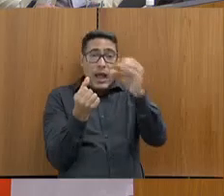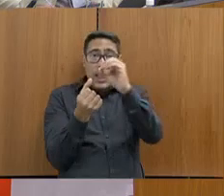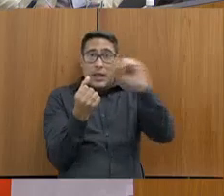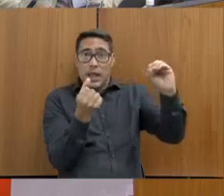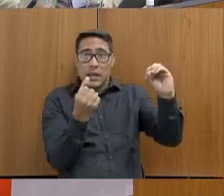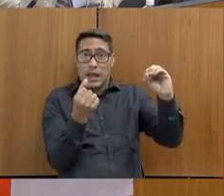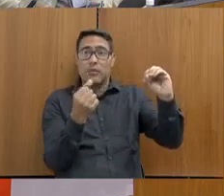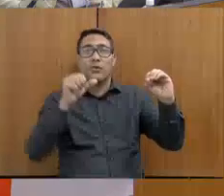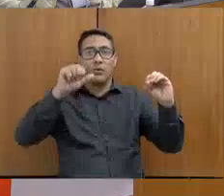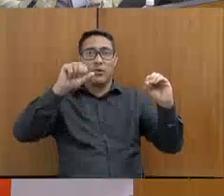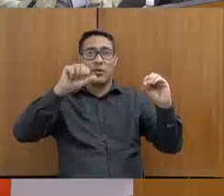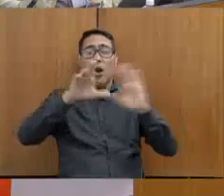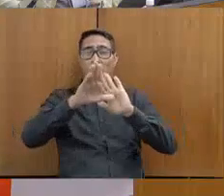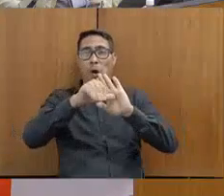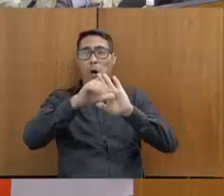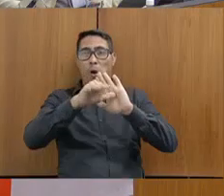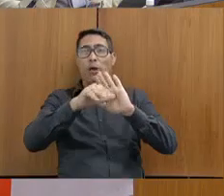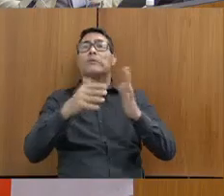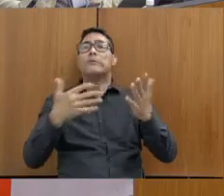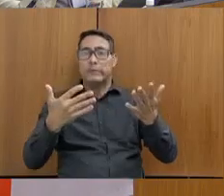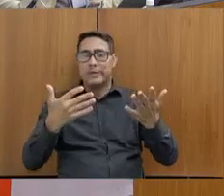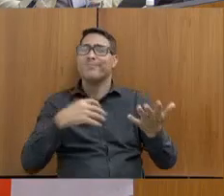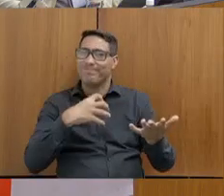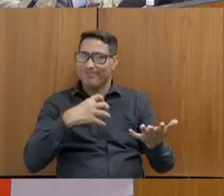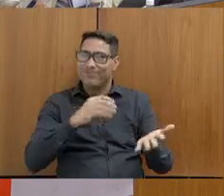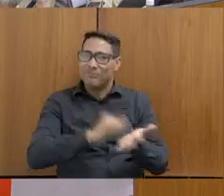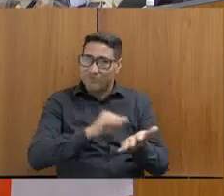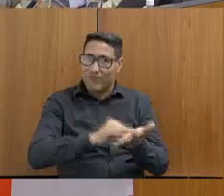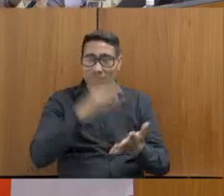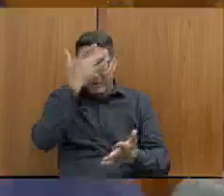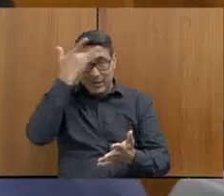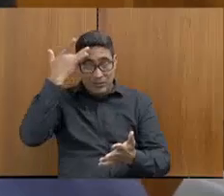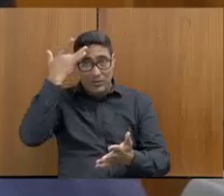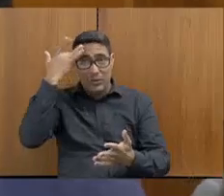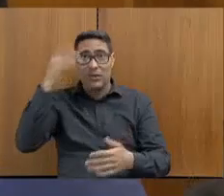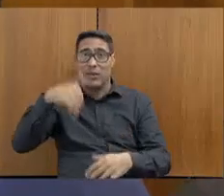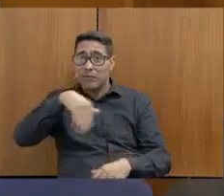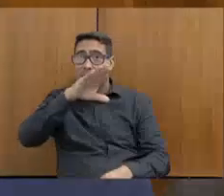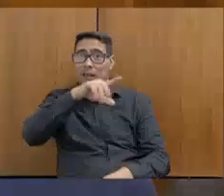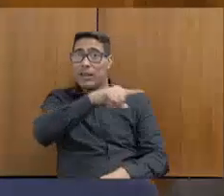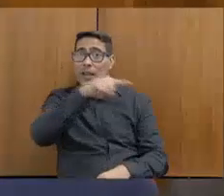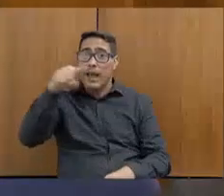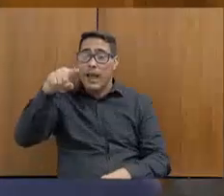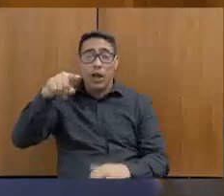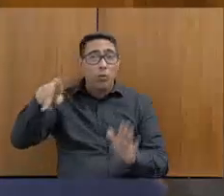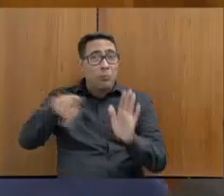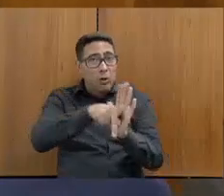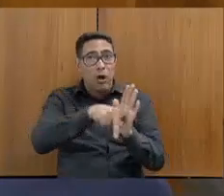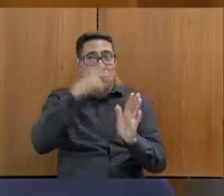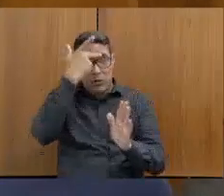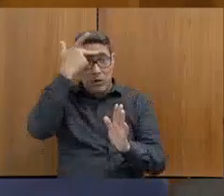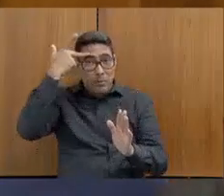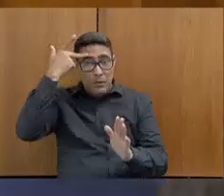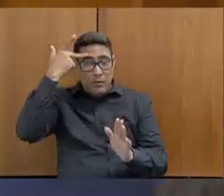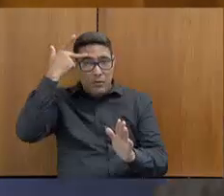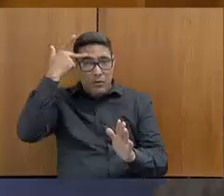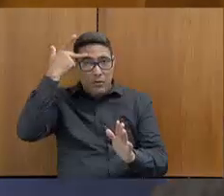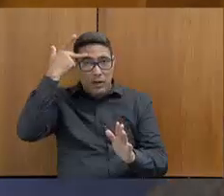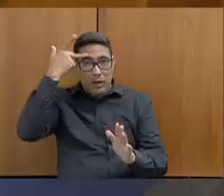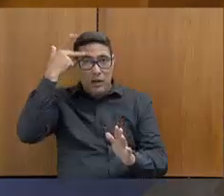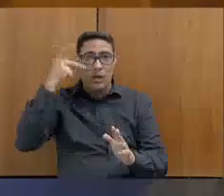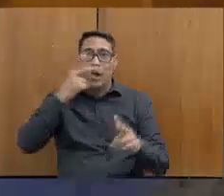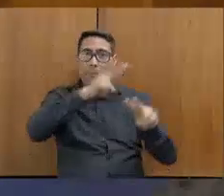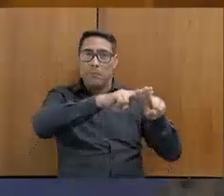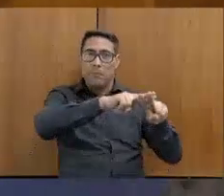realmente uma defasagem muito grande, eram os próprios presos que faziam a comida, pegamos por diversas vezes, eles